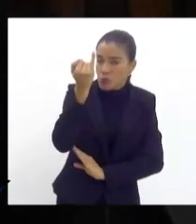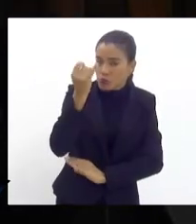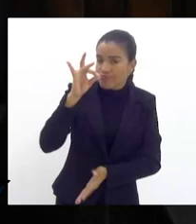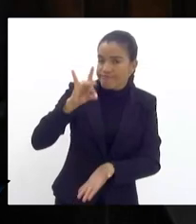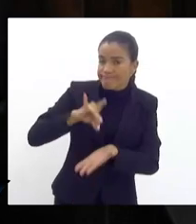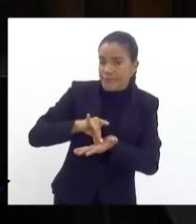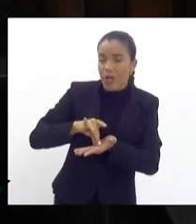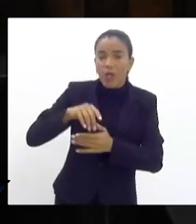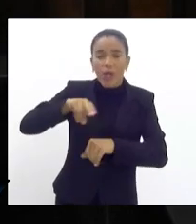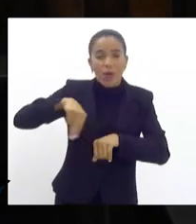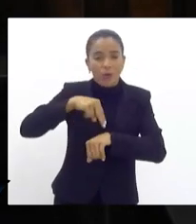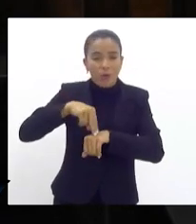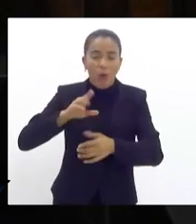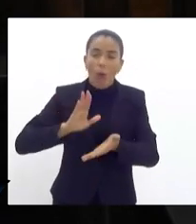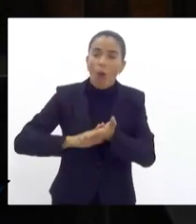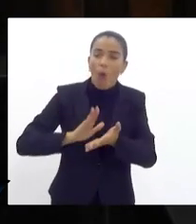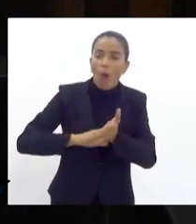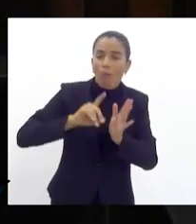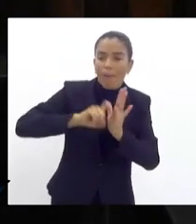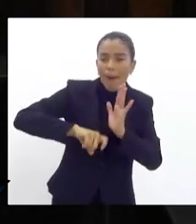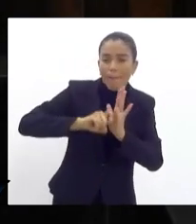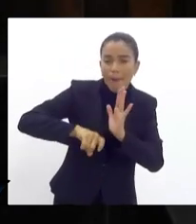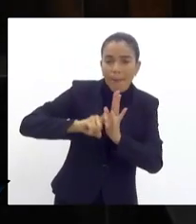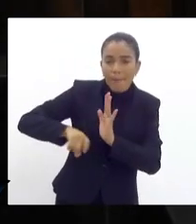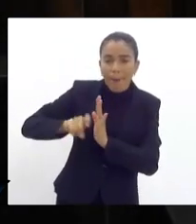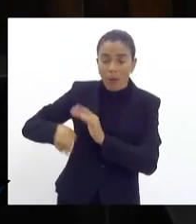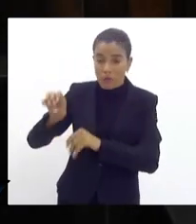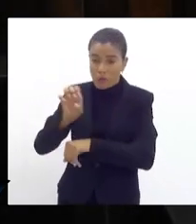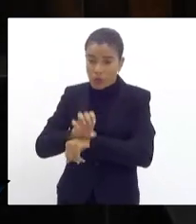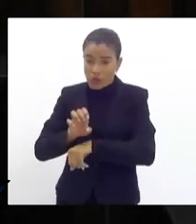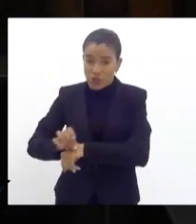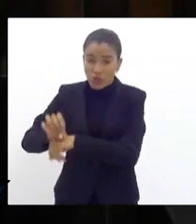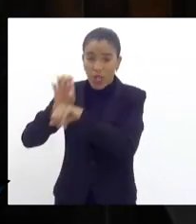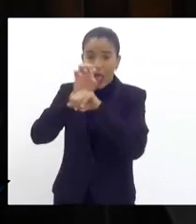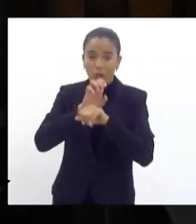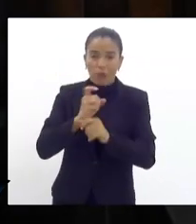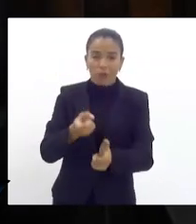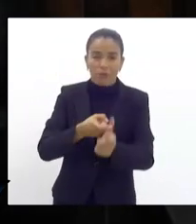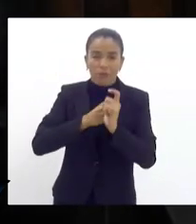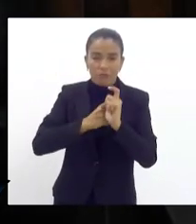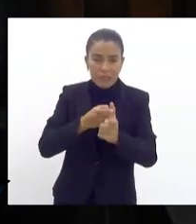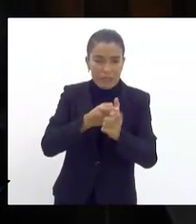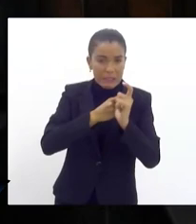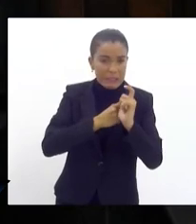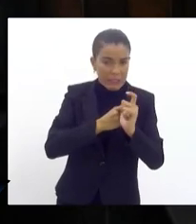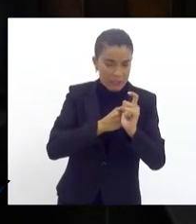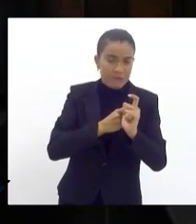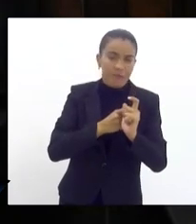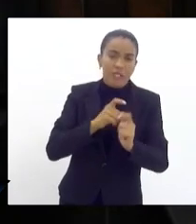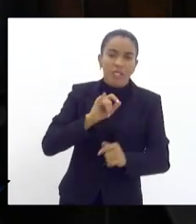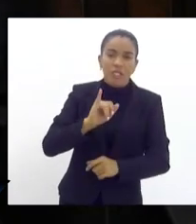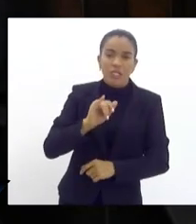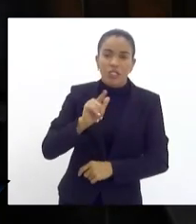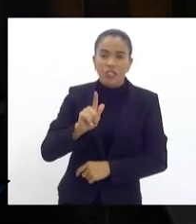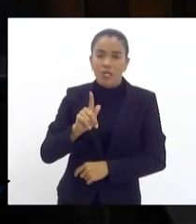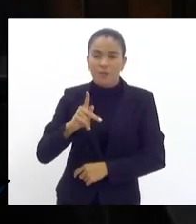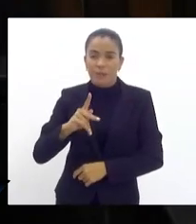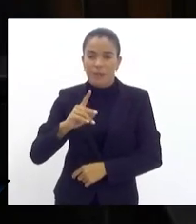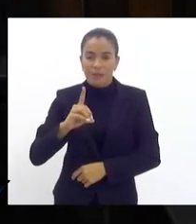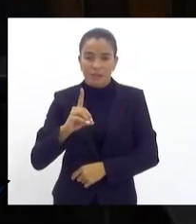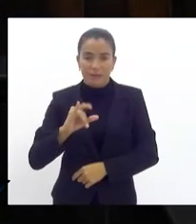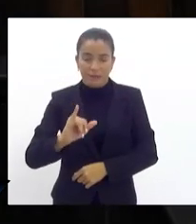União cobra aos Estados devedores de IGPDI mais 6